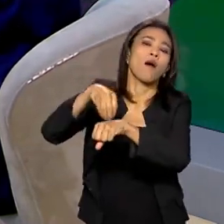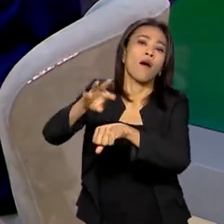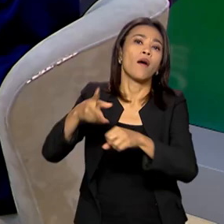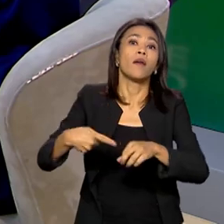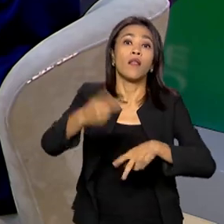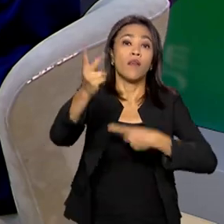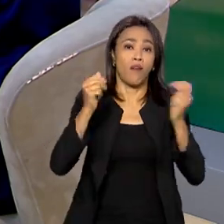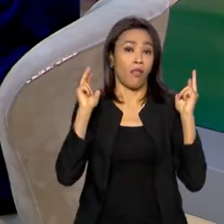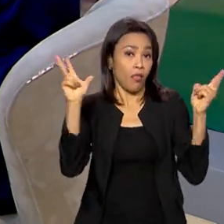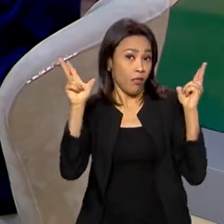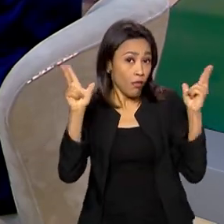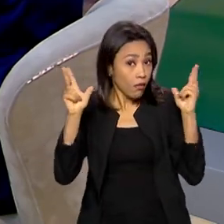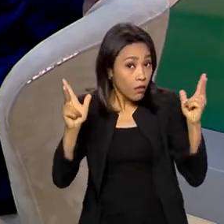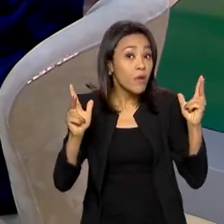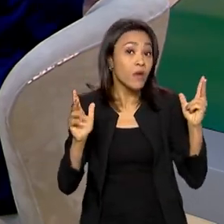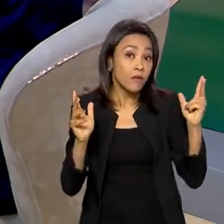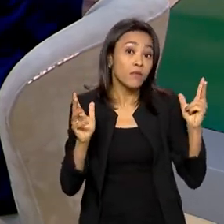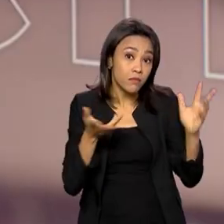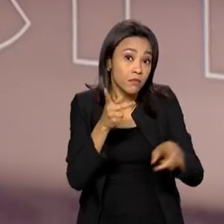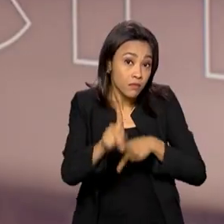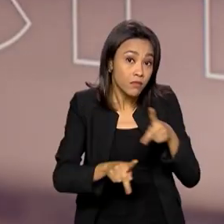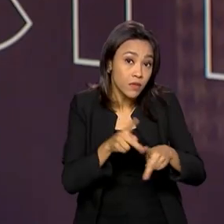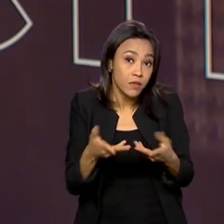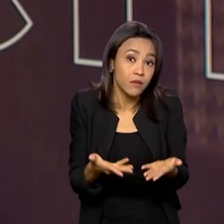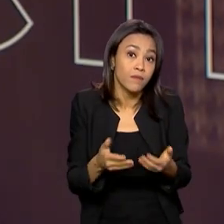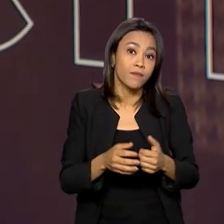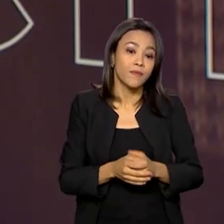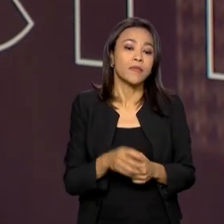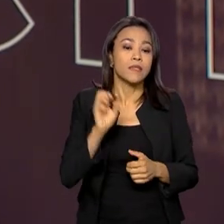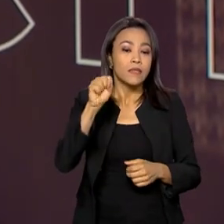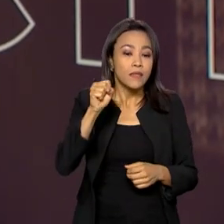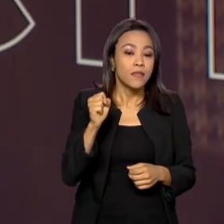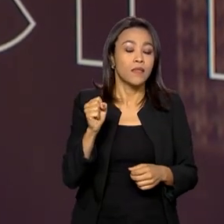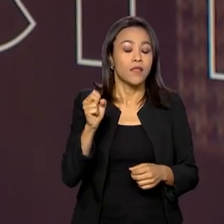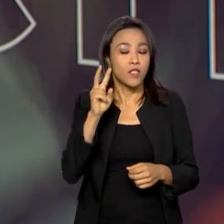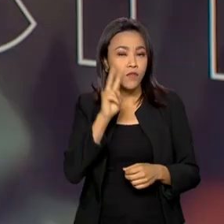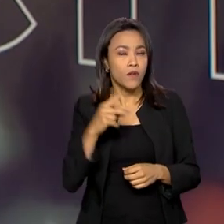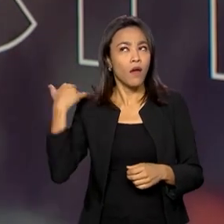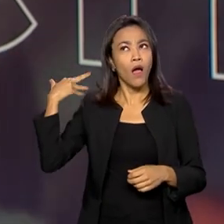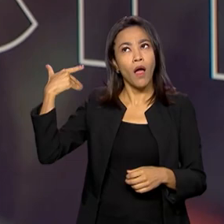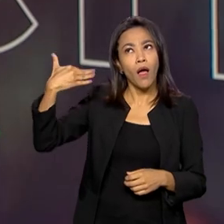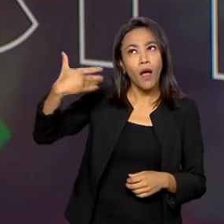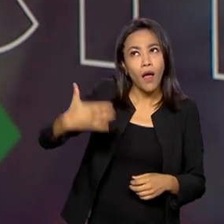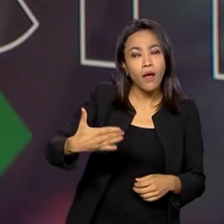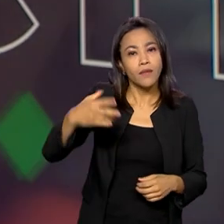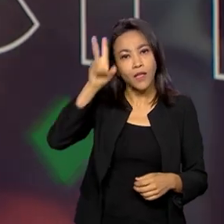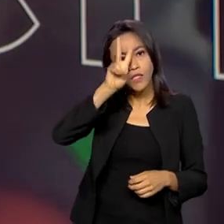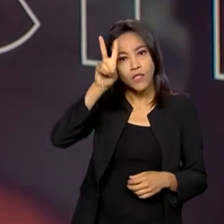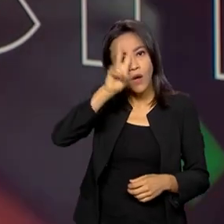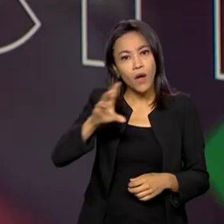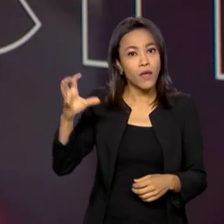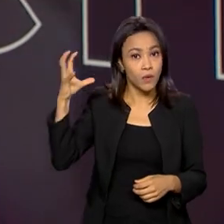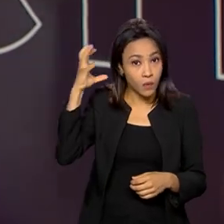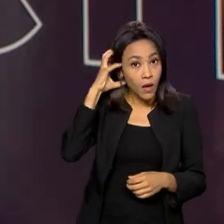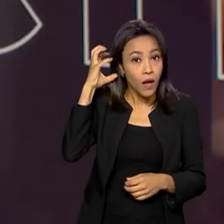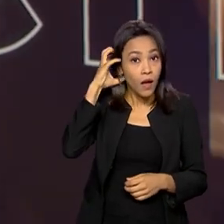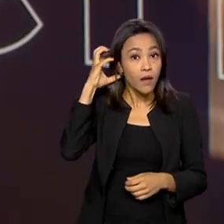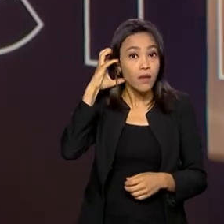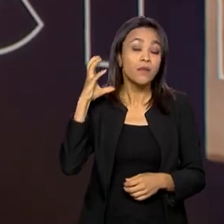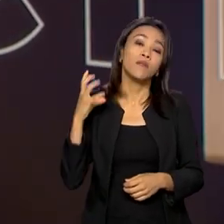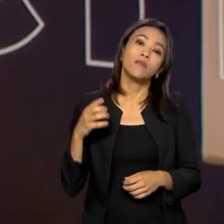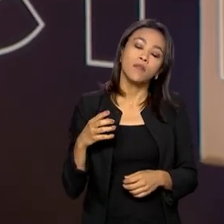entretenimento à população? Isso. A gente vê, na história do rádio, a gente vê um ponto bem marcado,